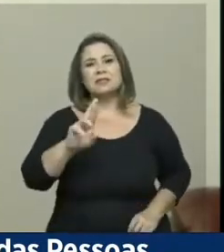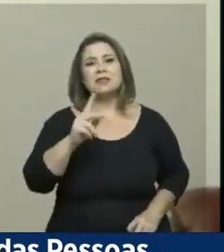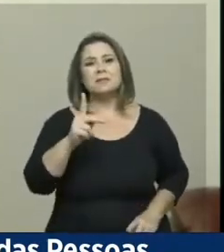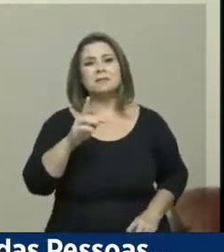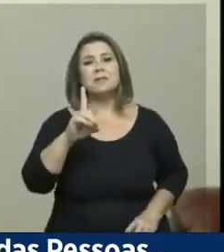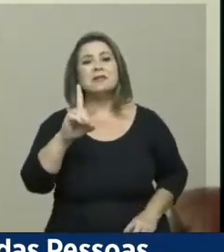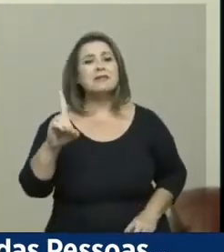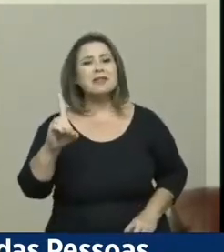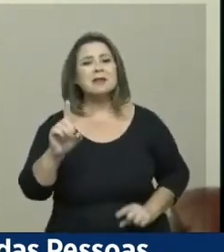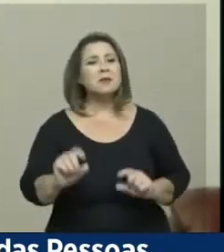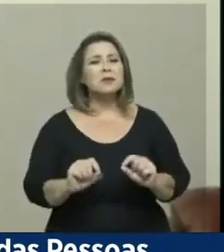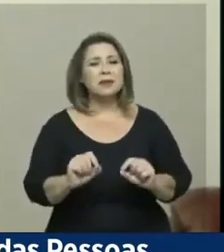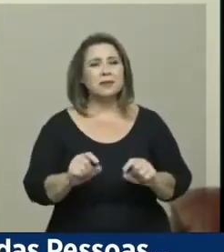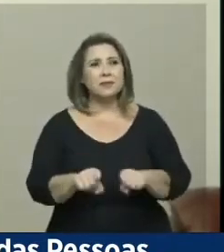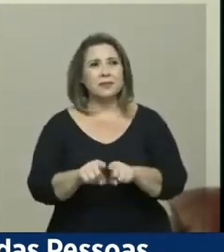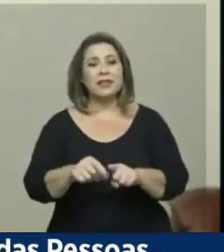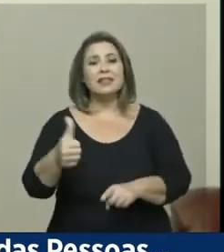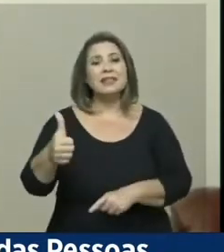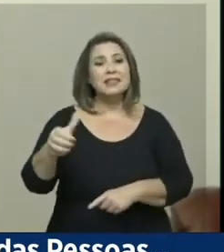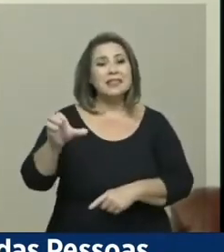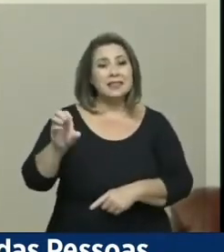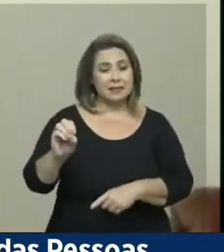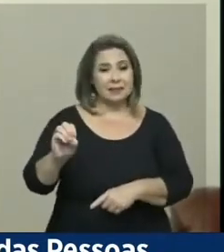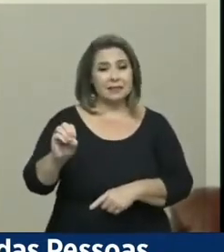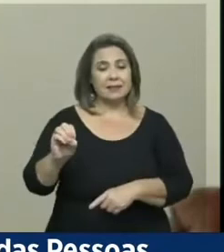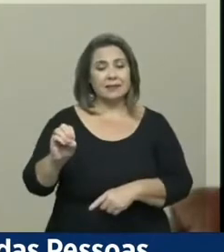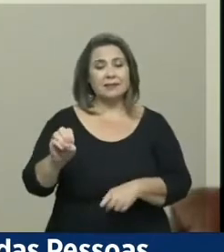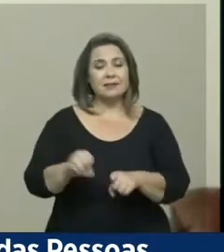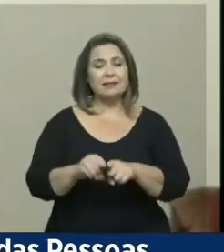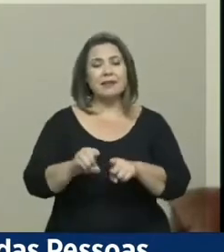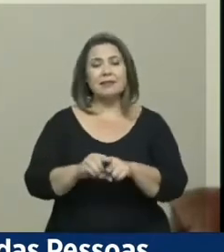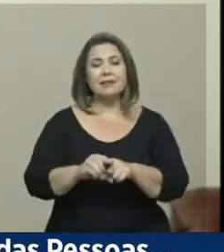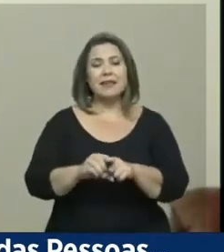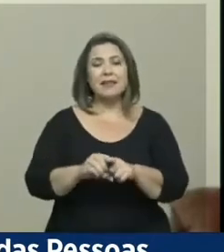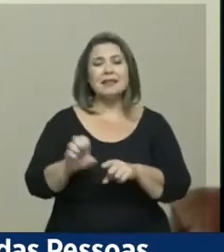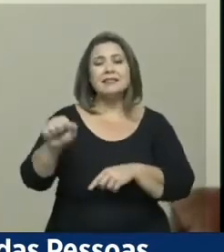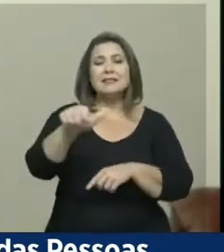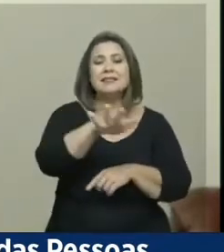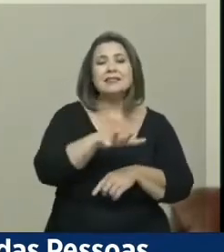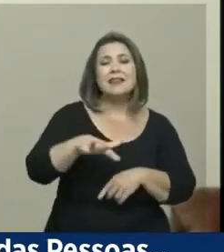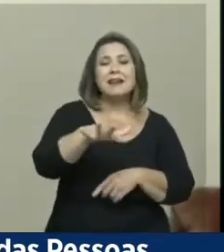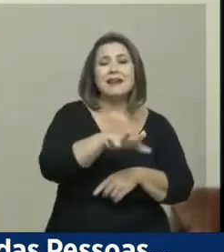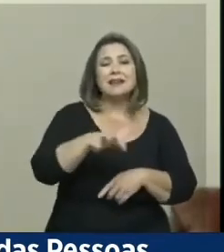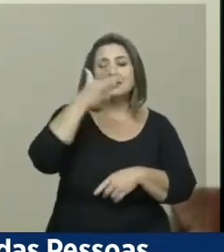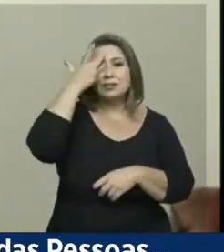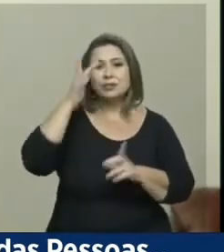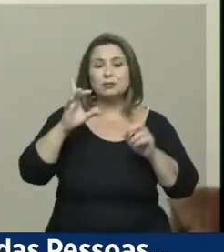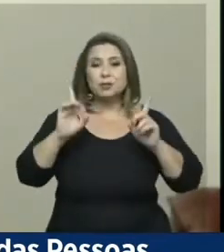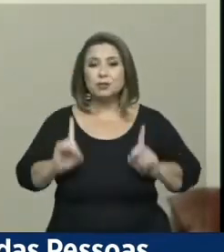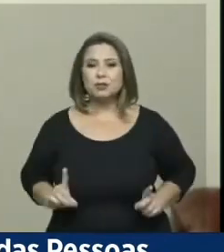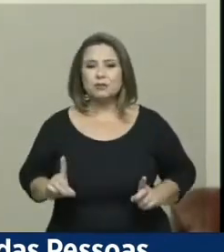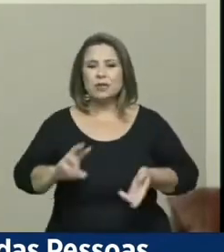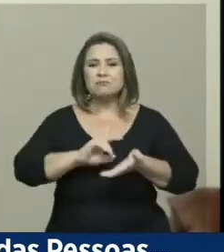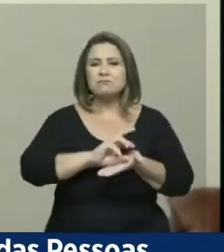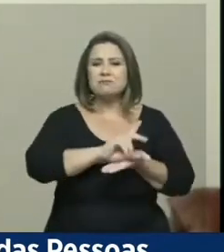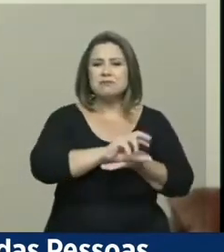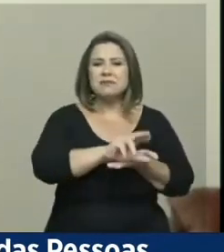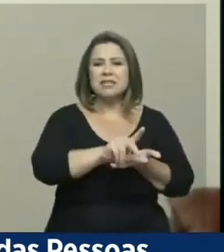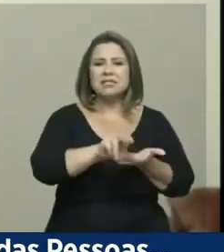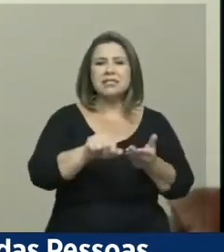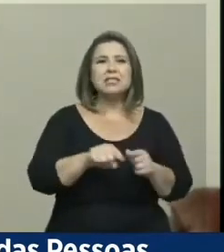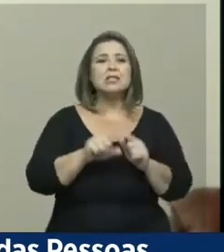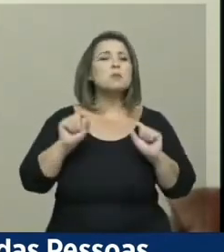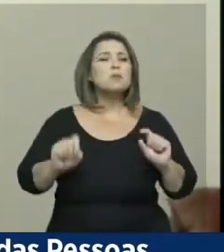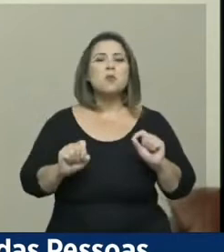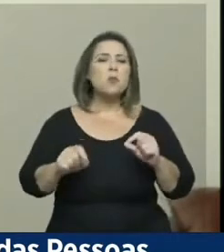não conhecem, o CRPD hoje reúne dez organizações nacionais de todas as áreas de deficiência, e nós temos aqui como principal